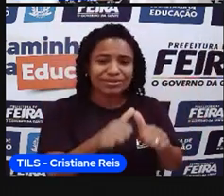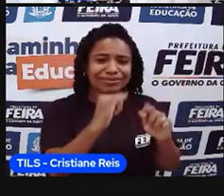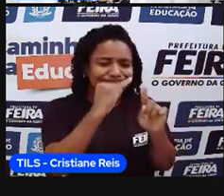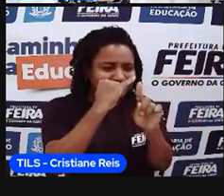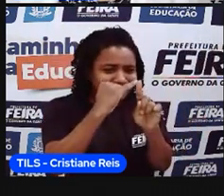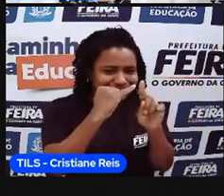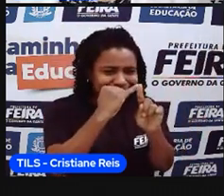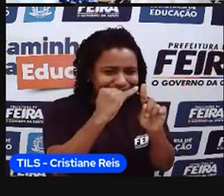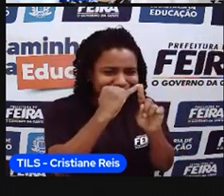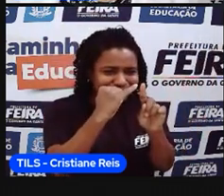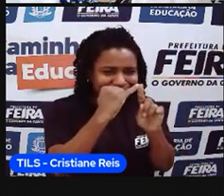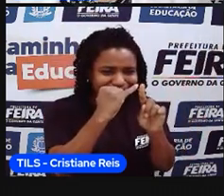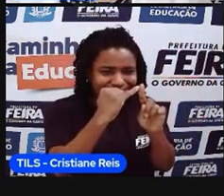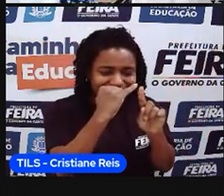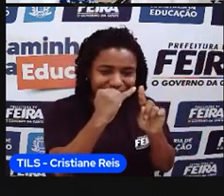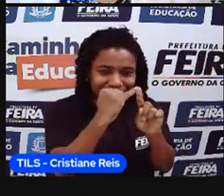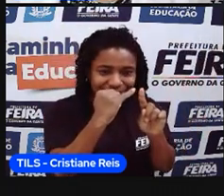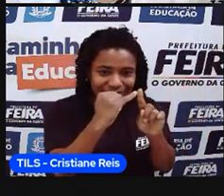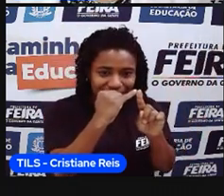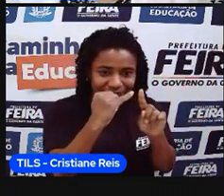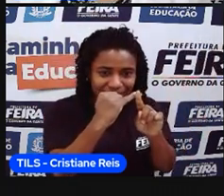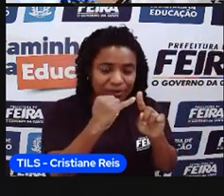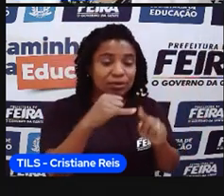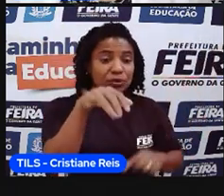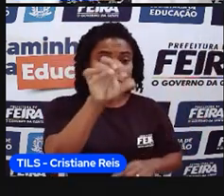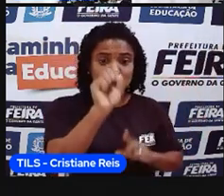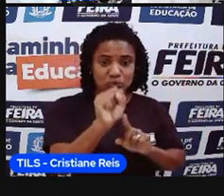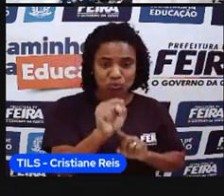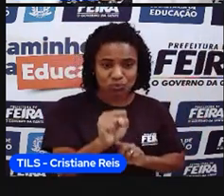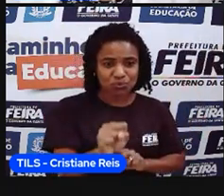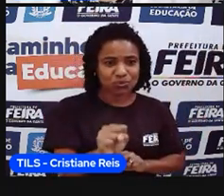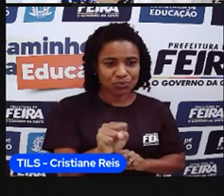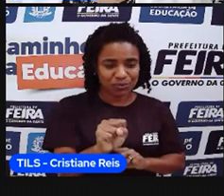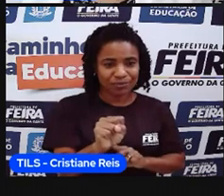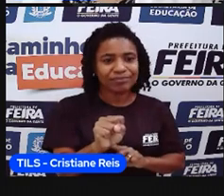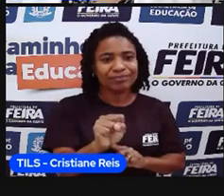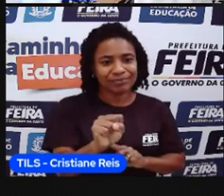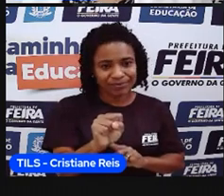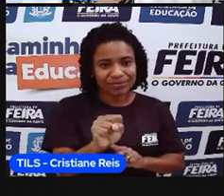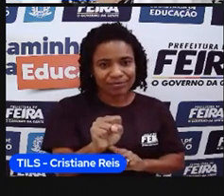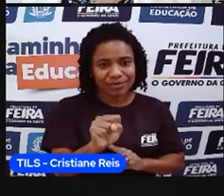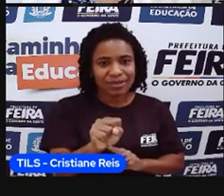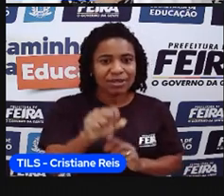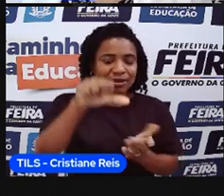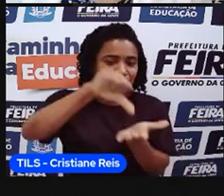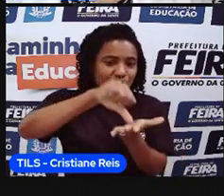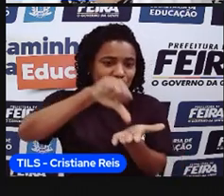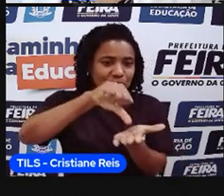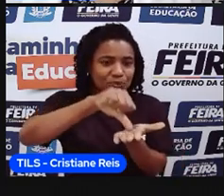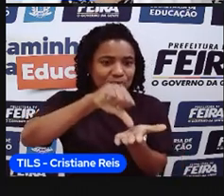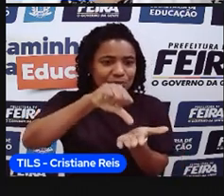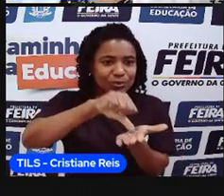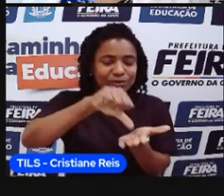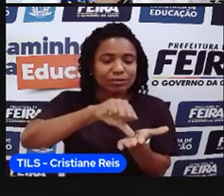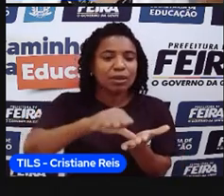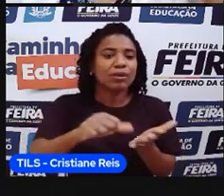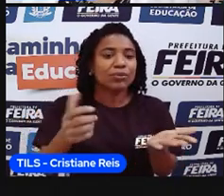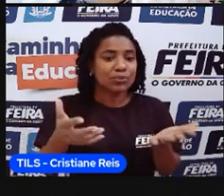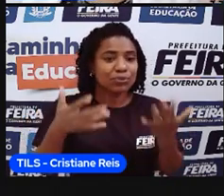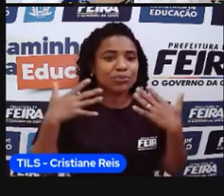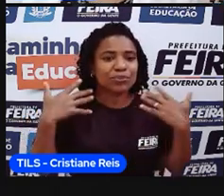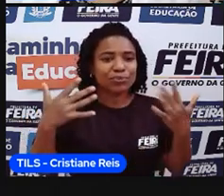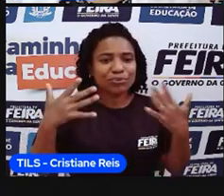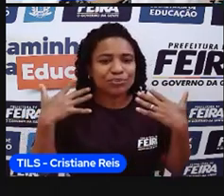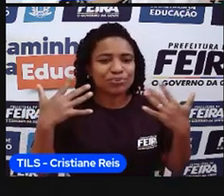pedacinho, né, que pega parte, principalmente, da região sul e que está na zona temperada. Por isso que a gente tem